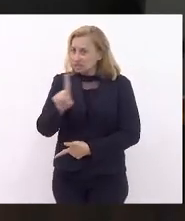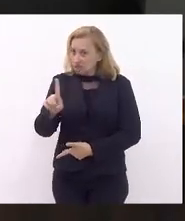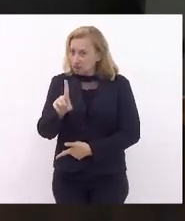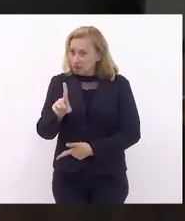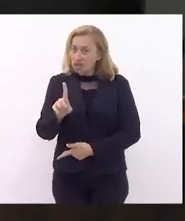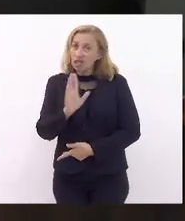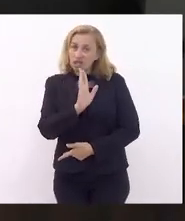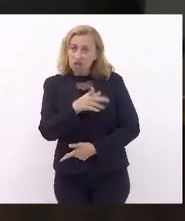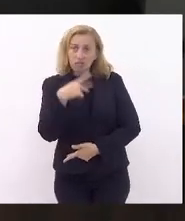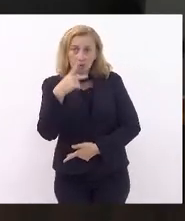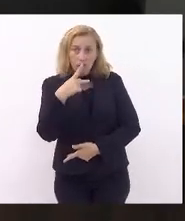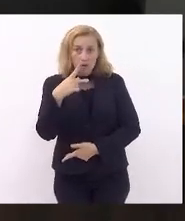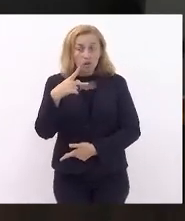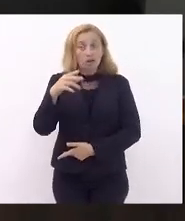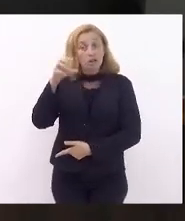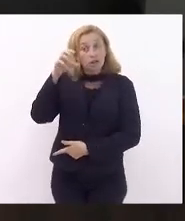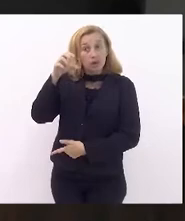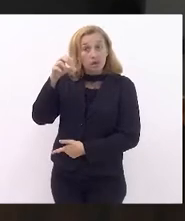o Paulo Guedes que ia fazer tudo.